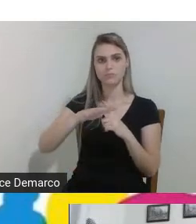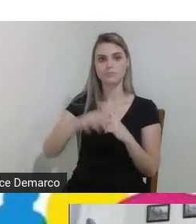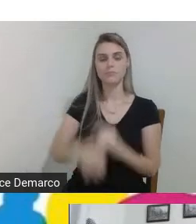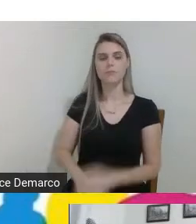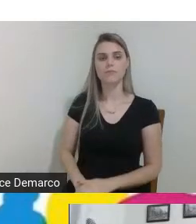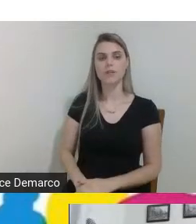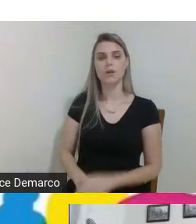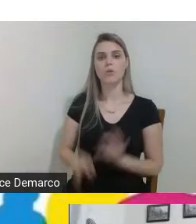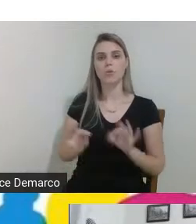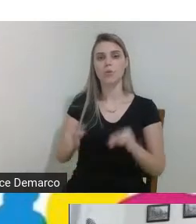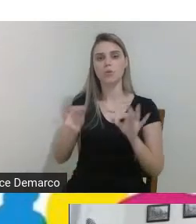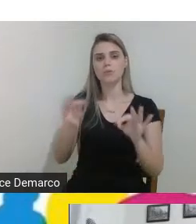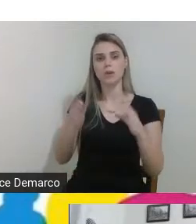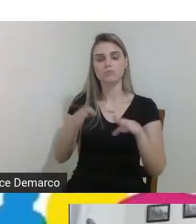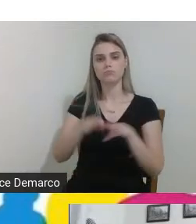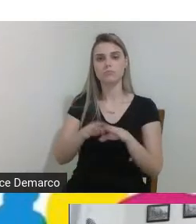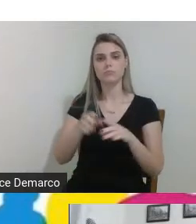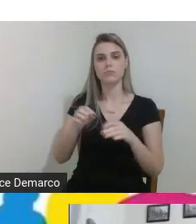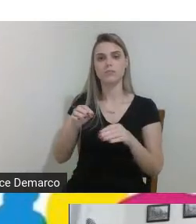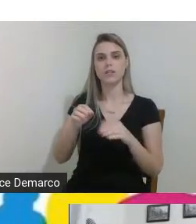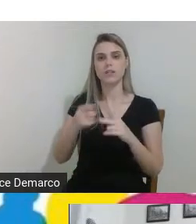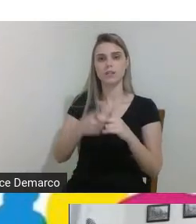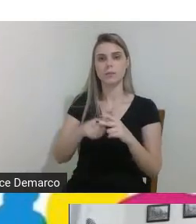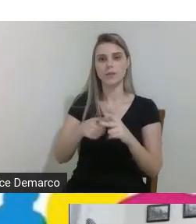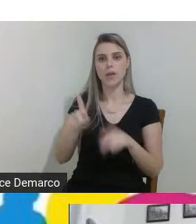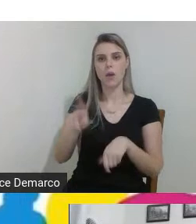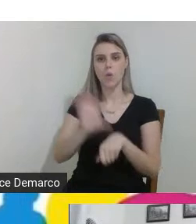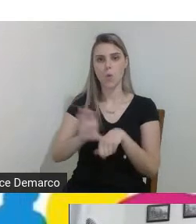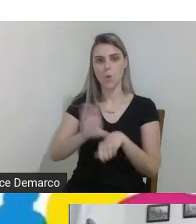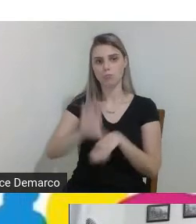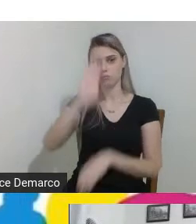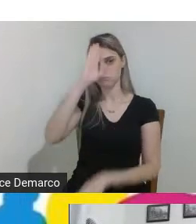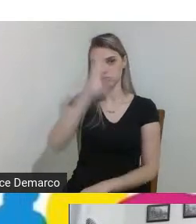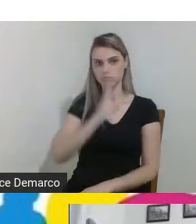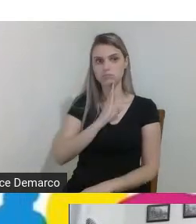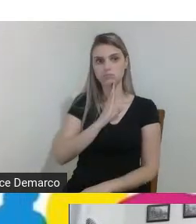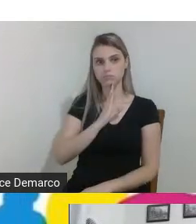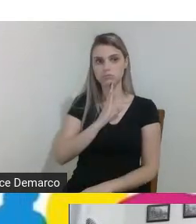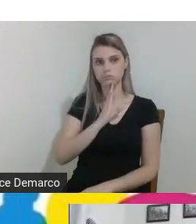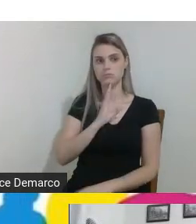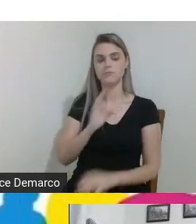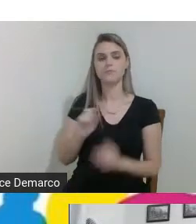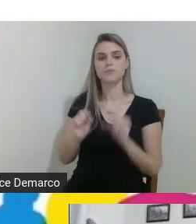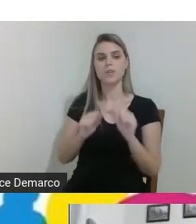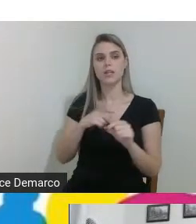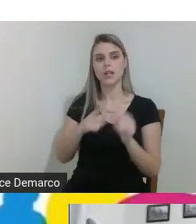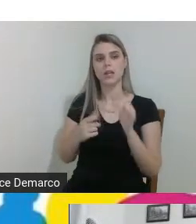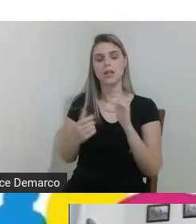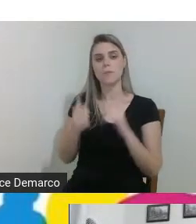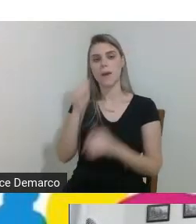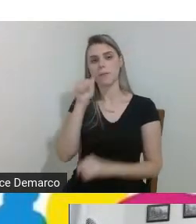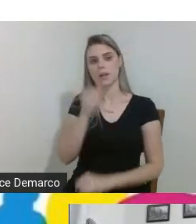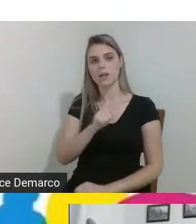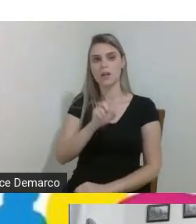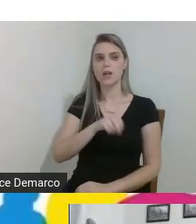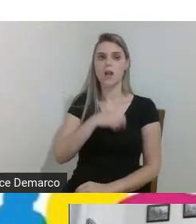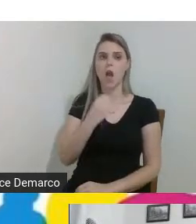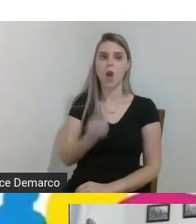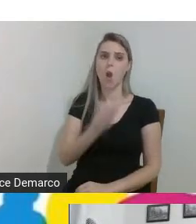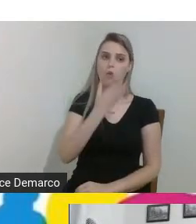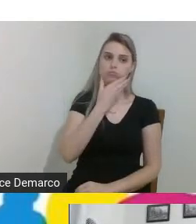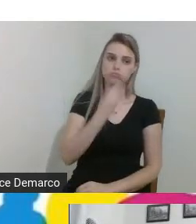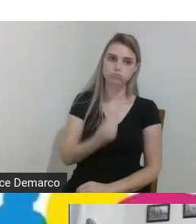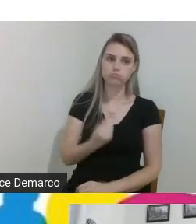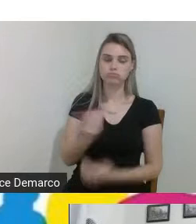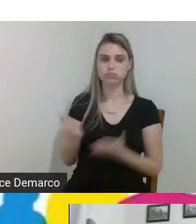integrado em mecânica ele é um curso inteiramente gratuito disponível tanto para as meninas como para os meninos